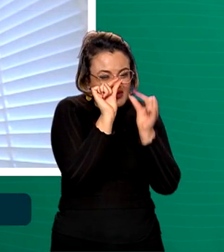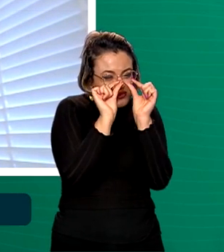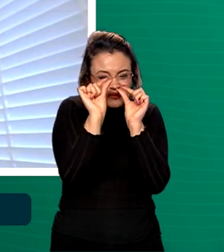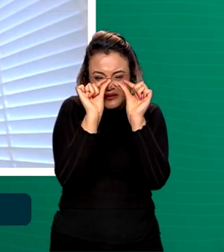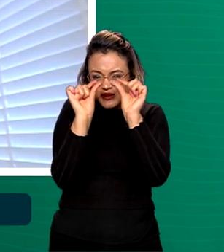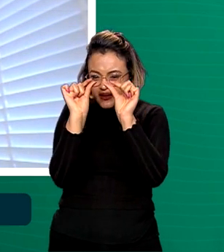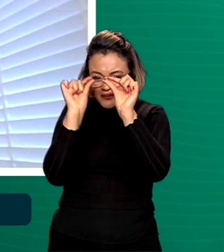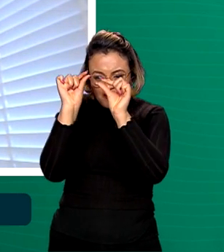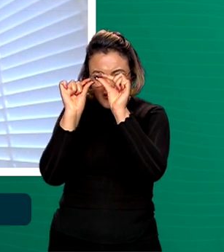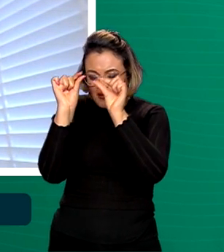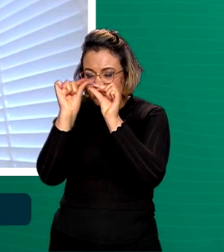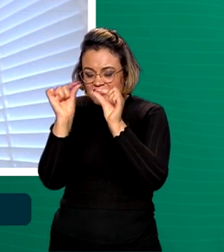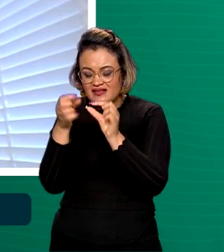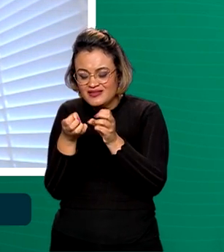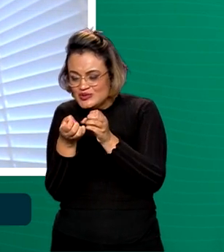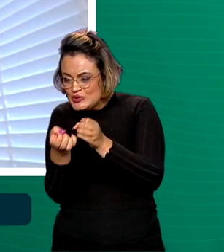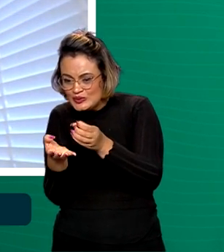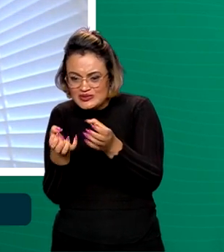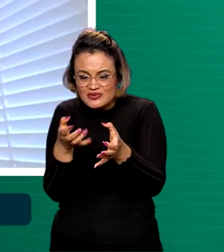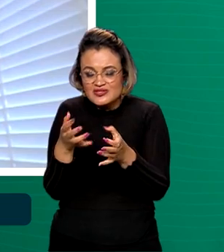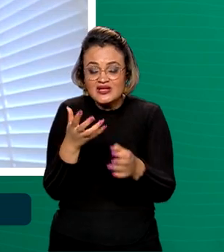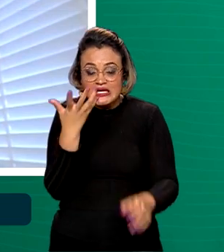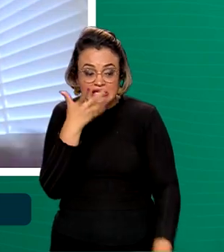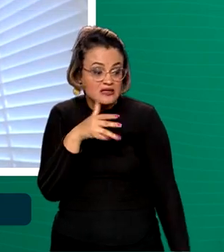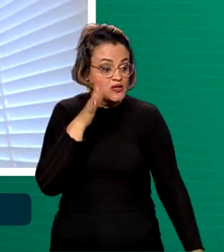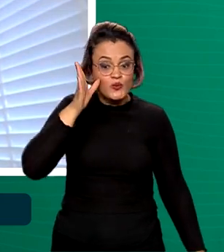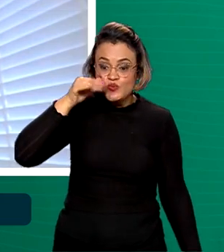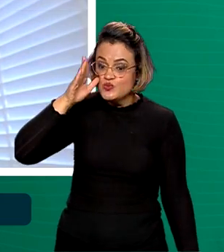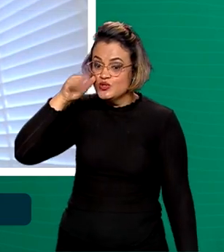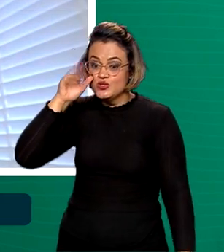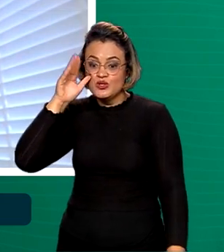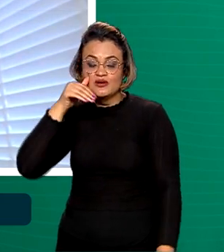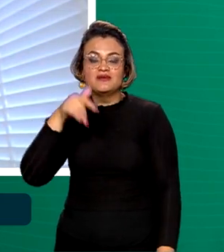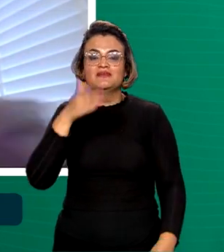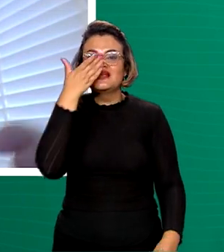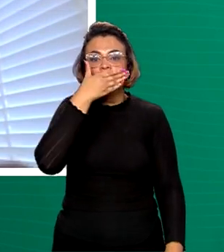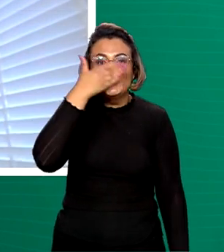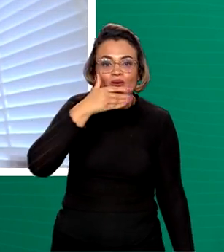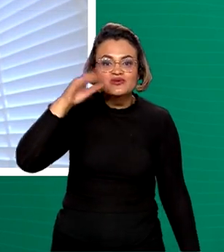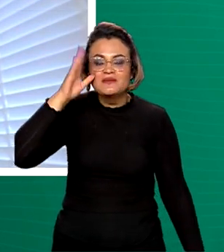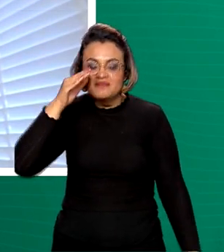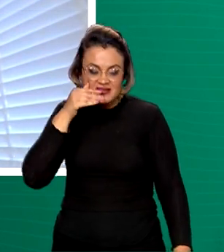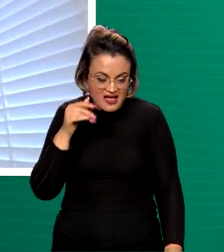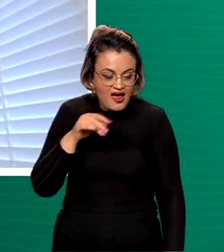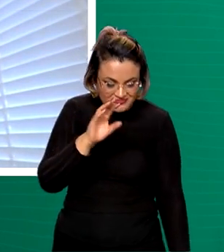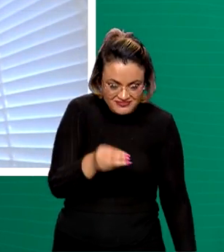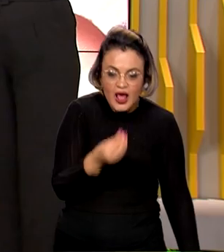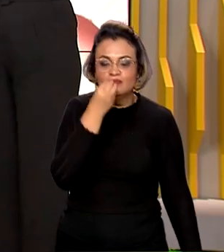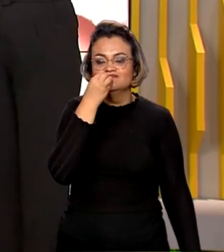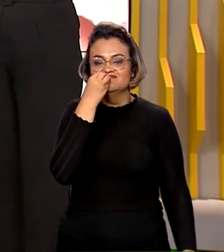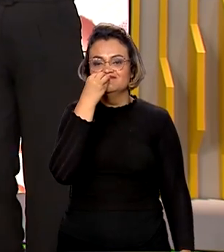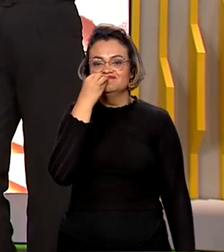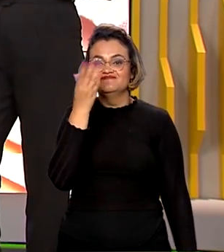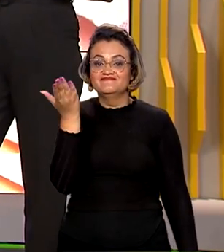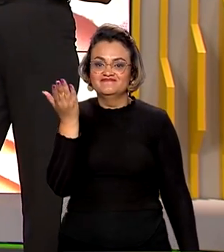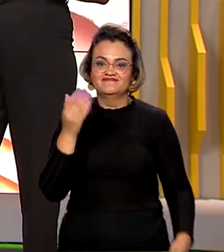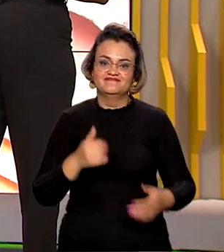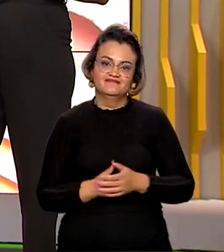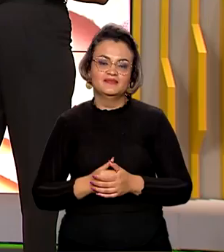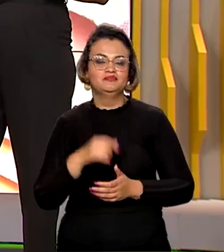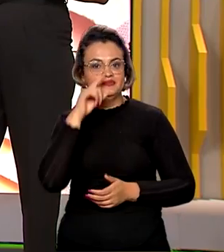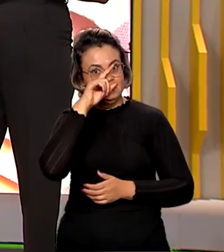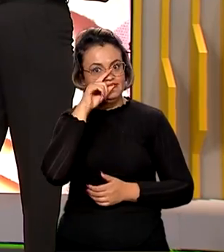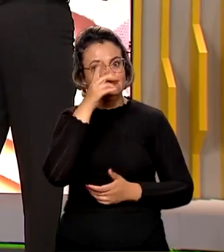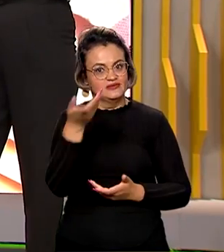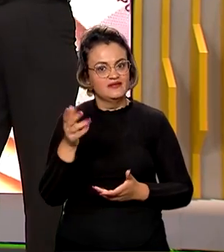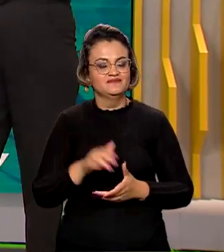bolinhas que podem se soltar e a criança curiosa, pensando que é um doce, pensando que é algo comestível, pode pôr na boca. Um perigo, né,